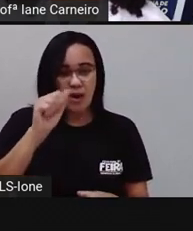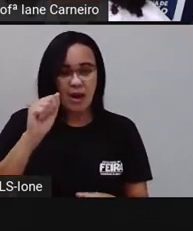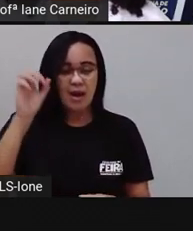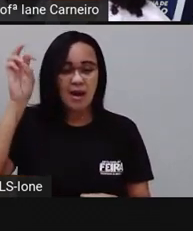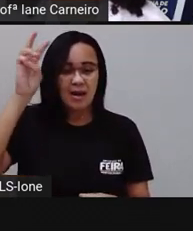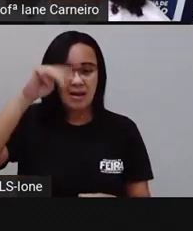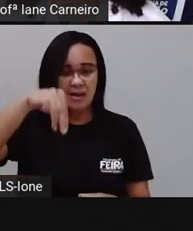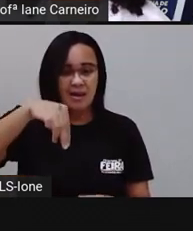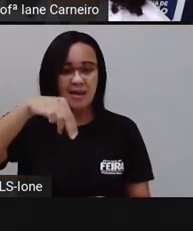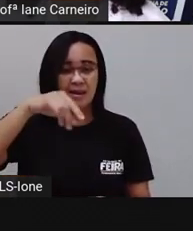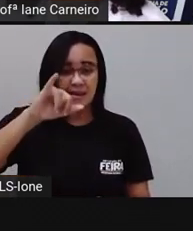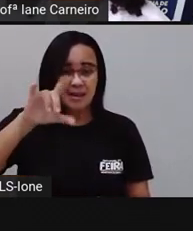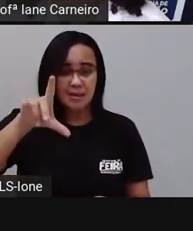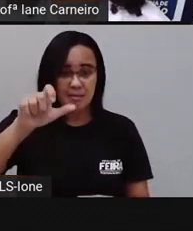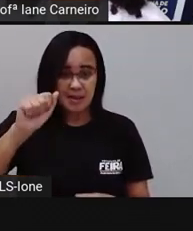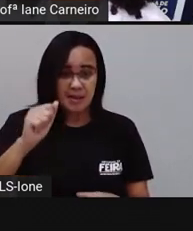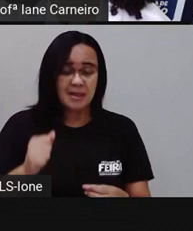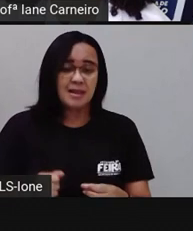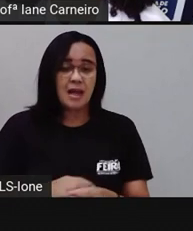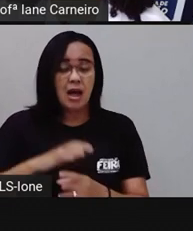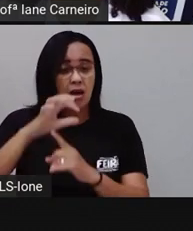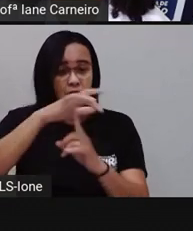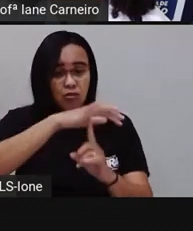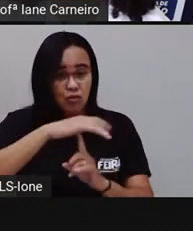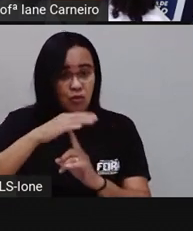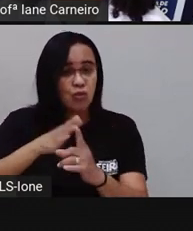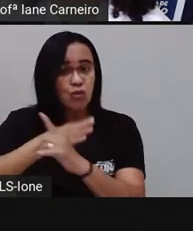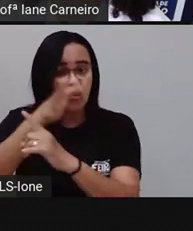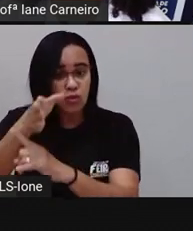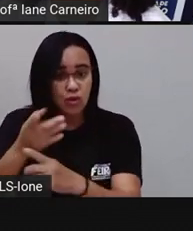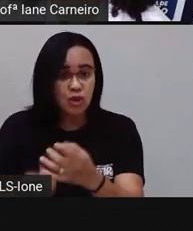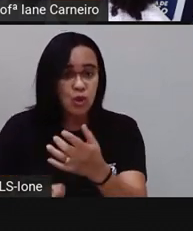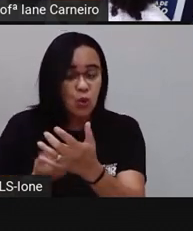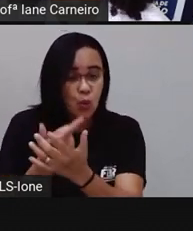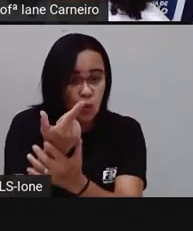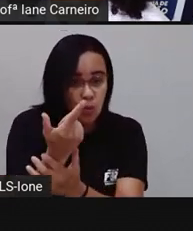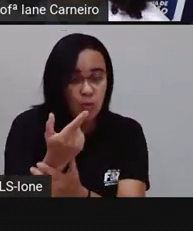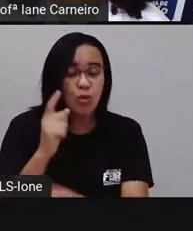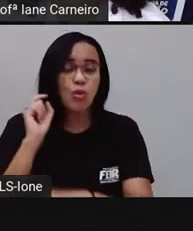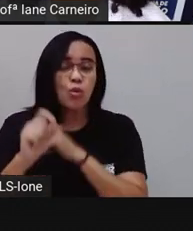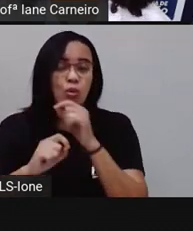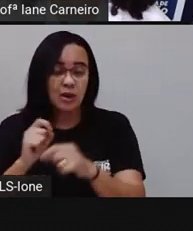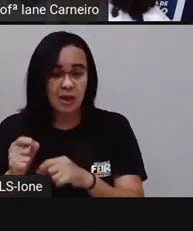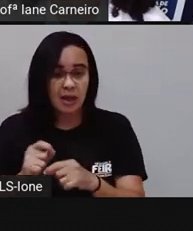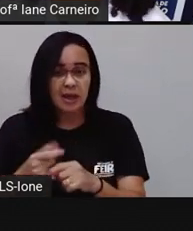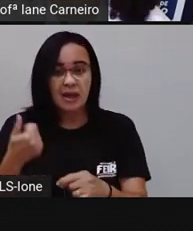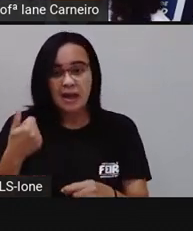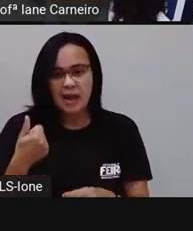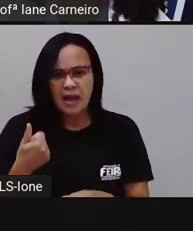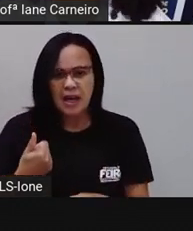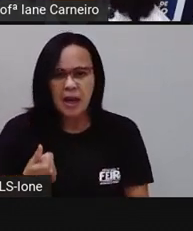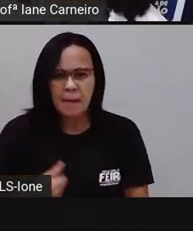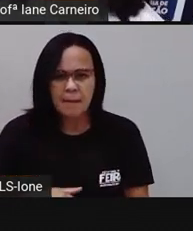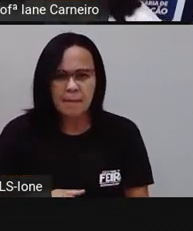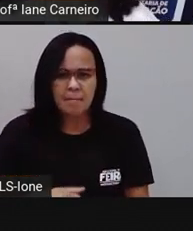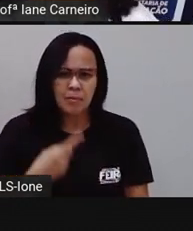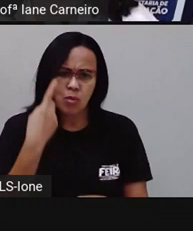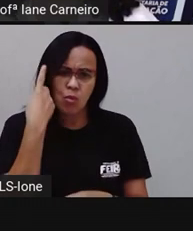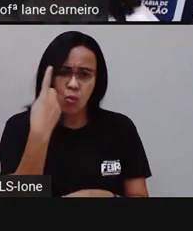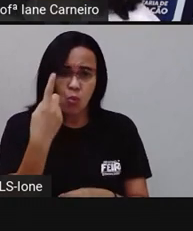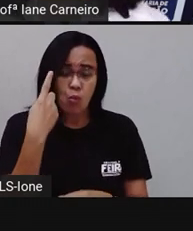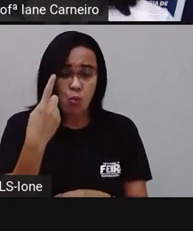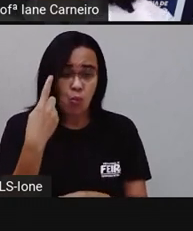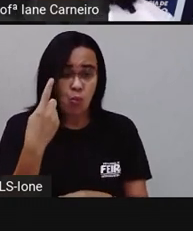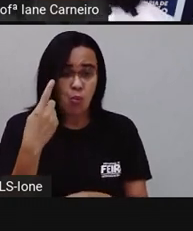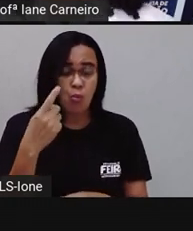dezena de pinhas e uma dúzia de laranjas. Quantas frutas ela comprou?